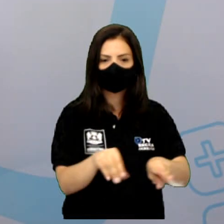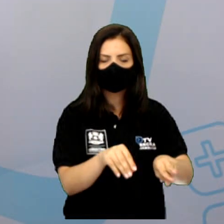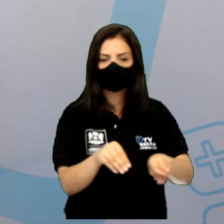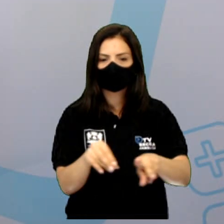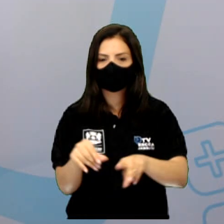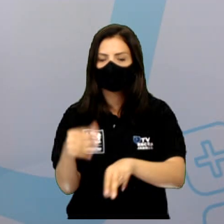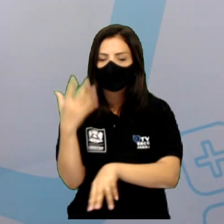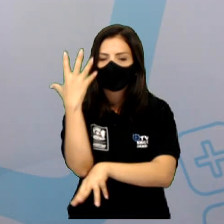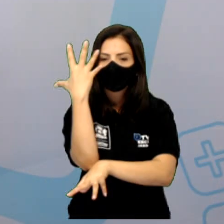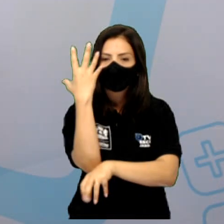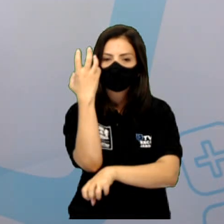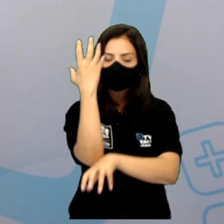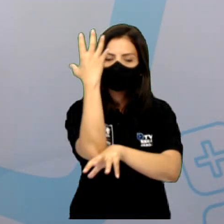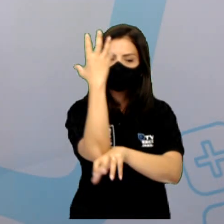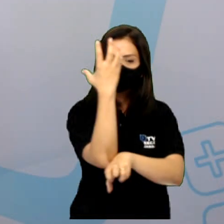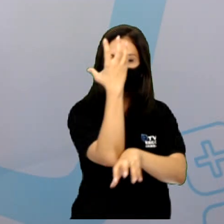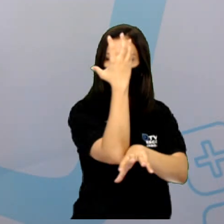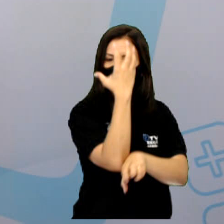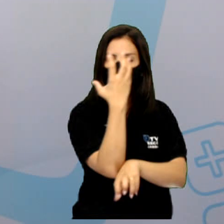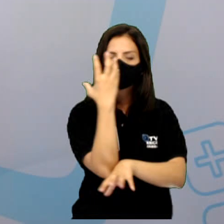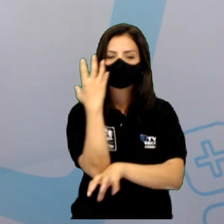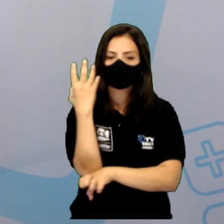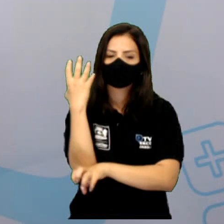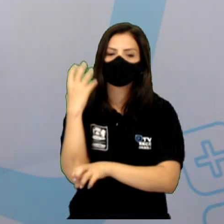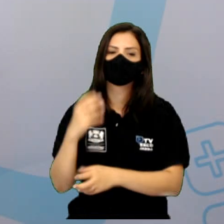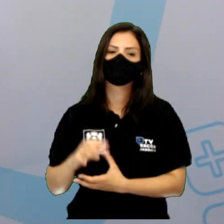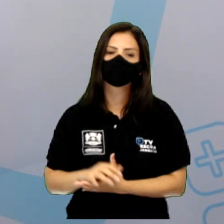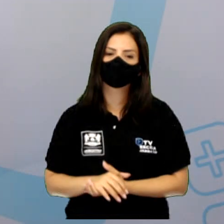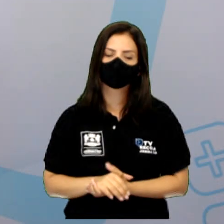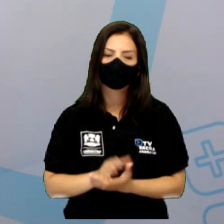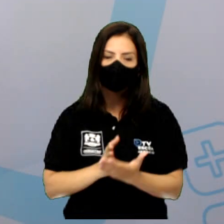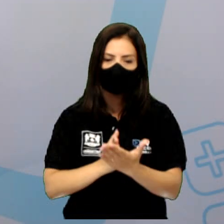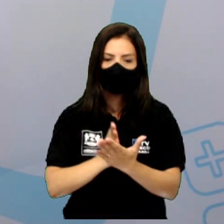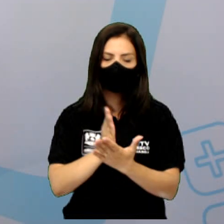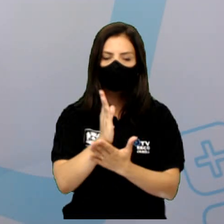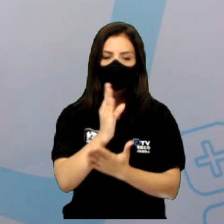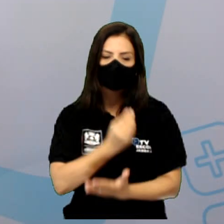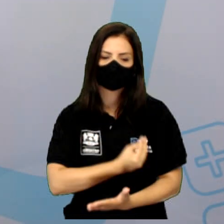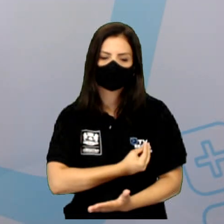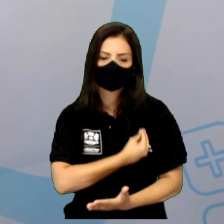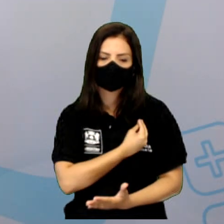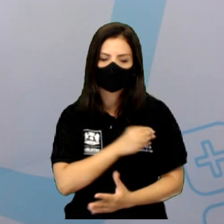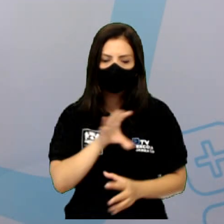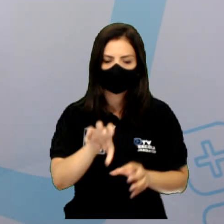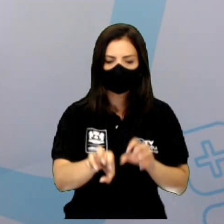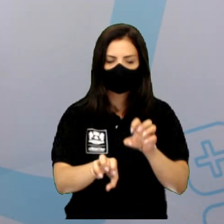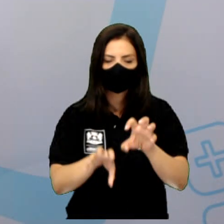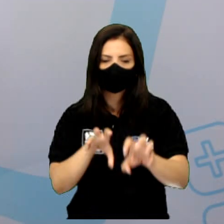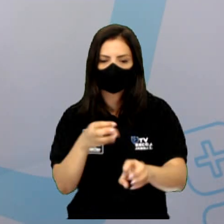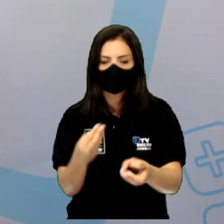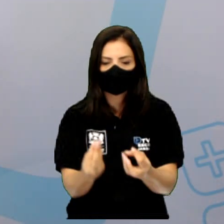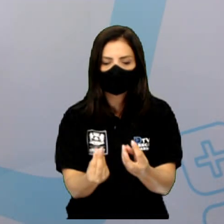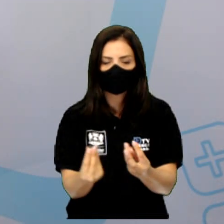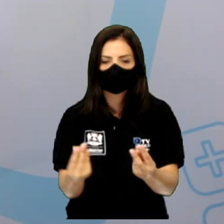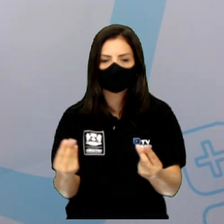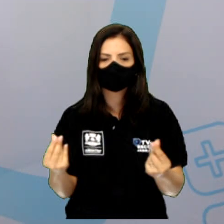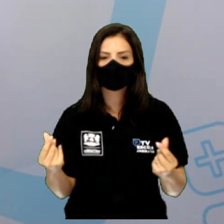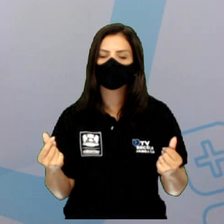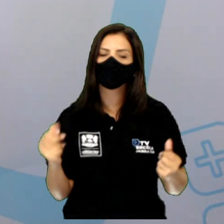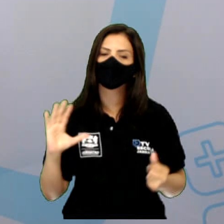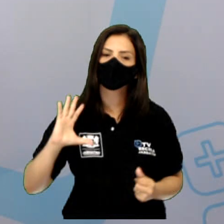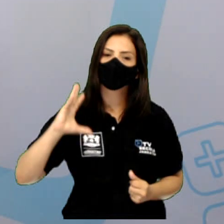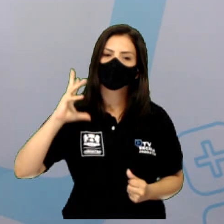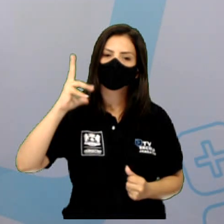do solo essas substâncias que foram produzidas pelos decompositores. Todos eles têm uma grande